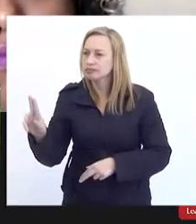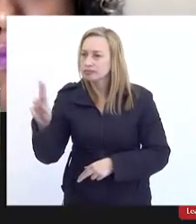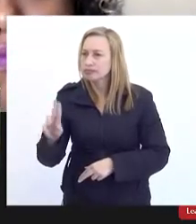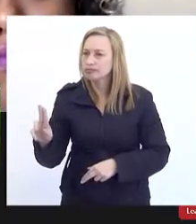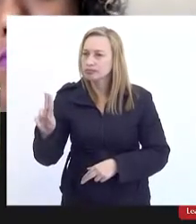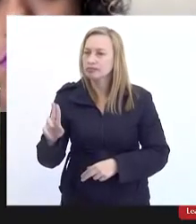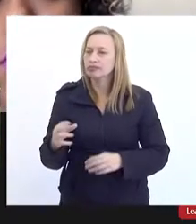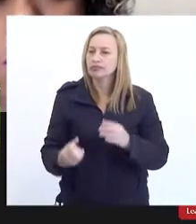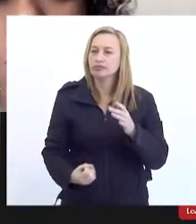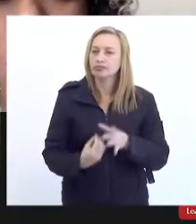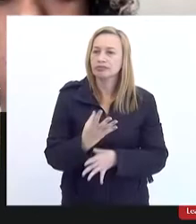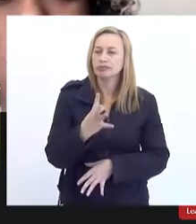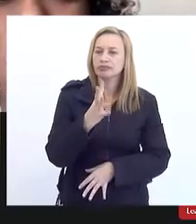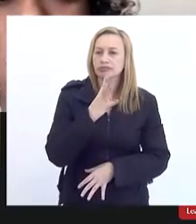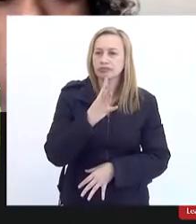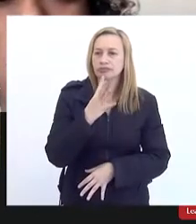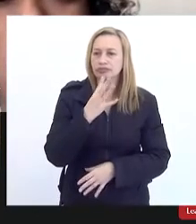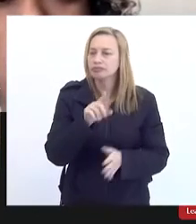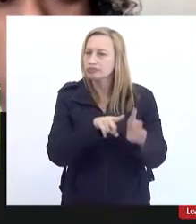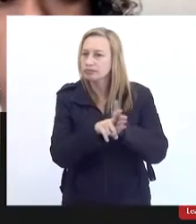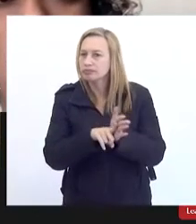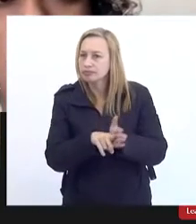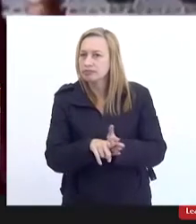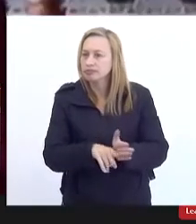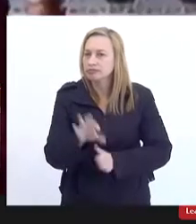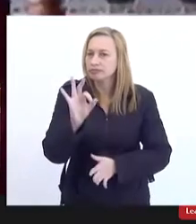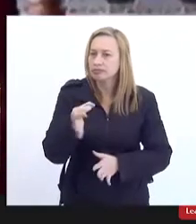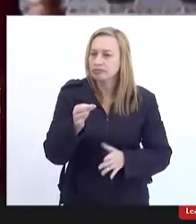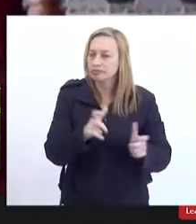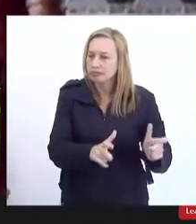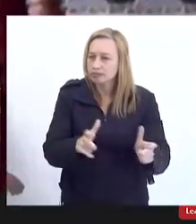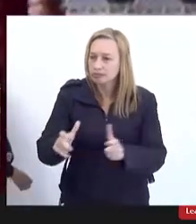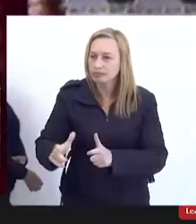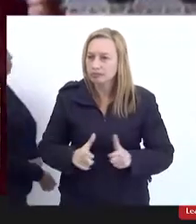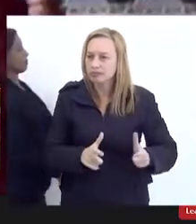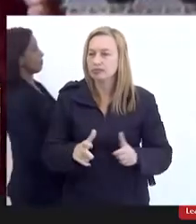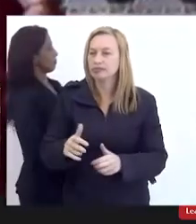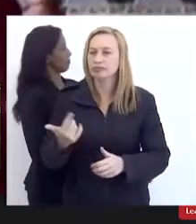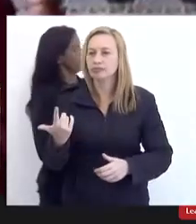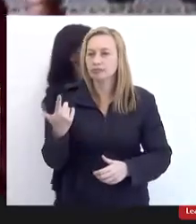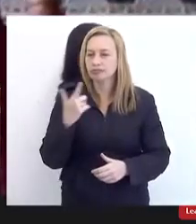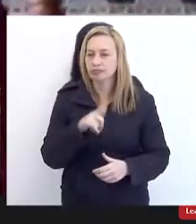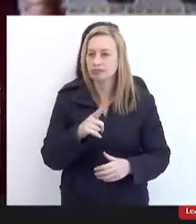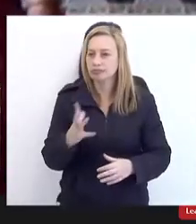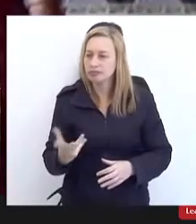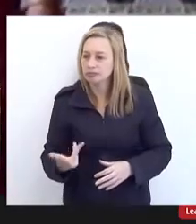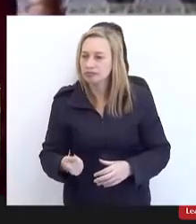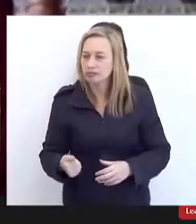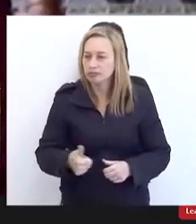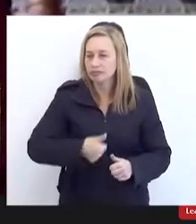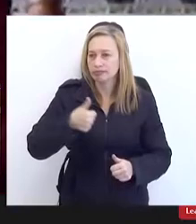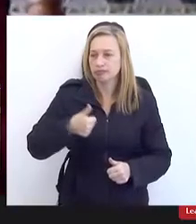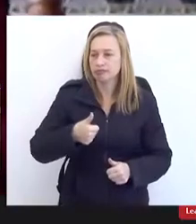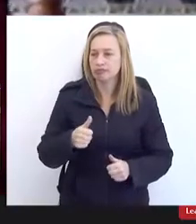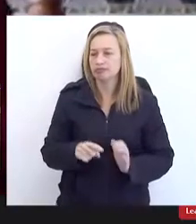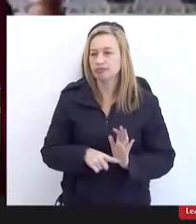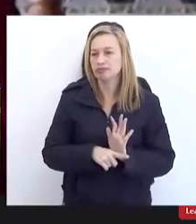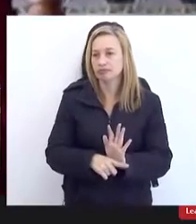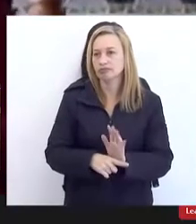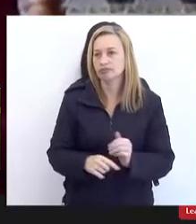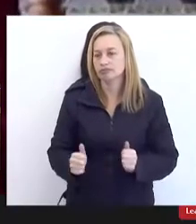conhecimento com essas análises específicas do território para que a gente possa qualificar ainda mais a intervenção